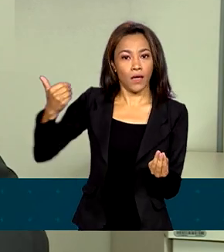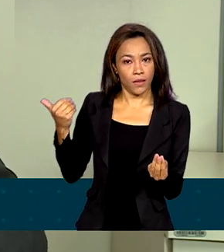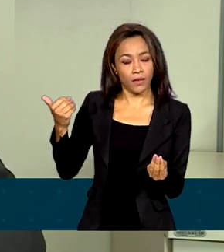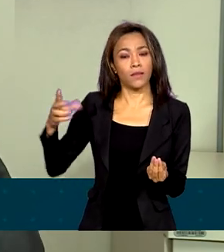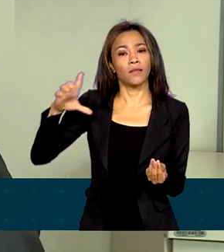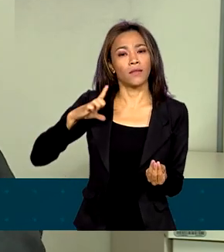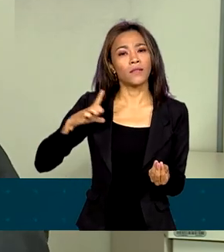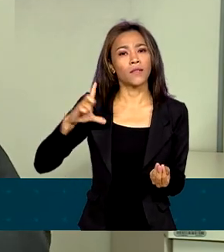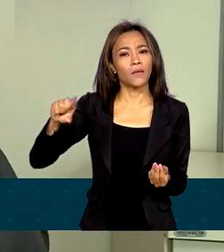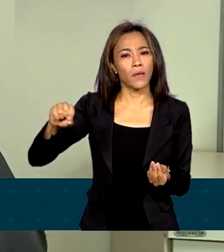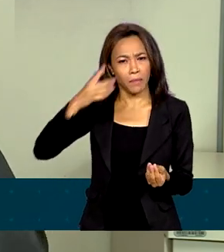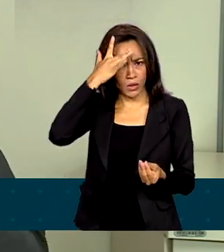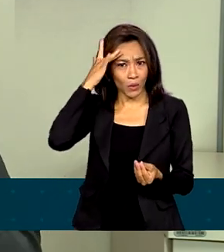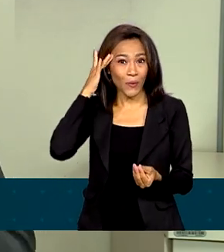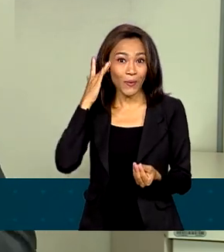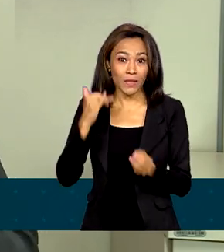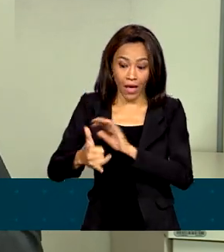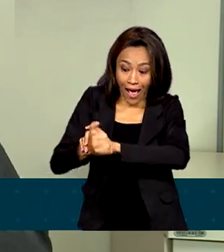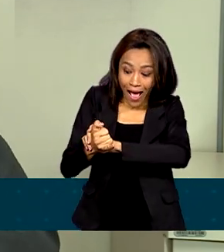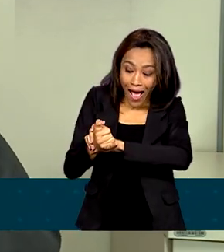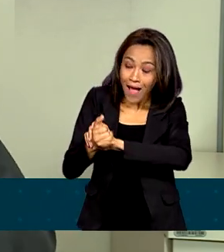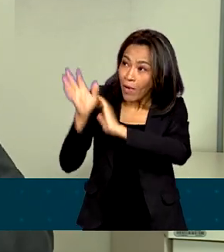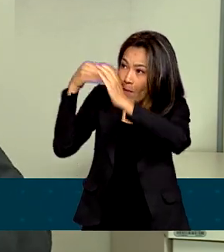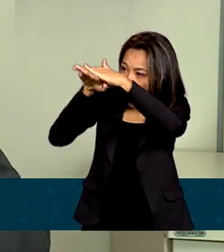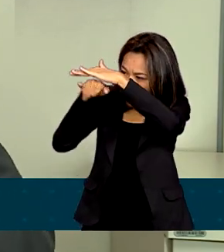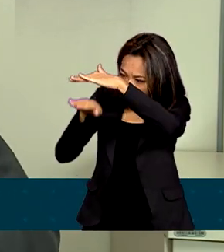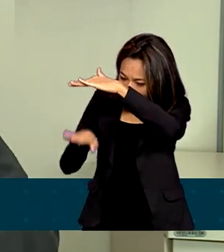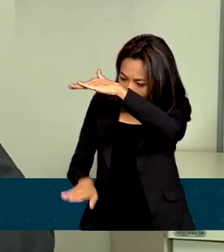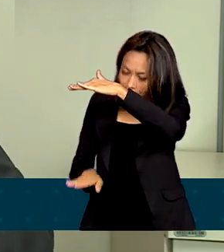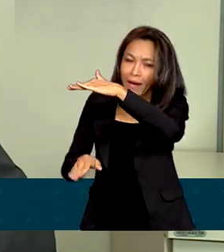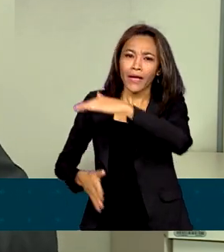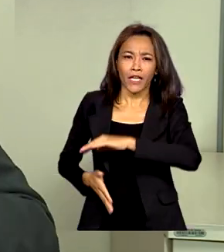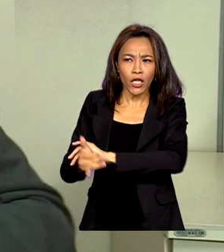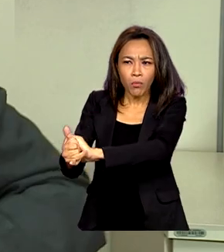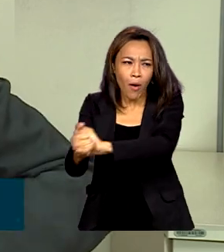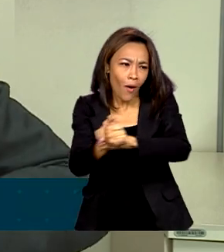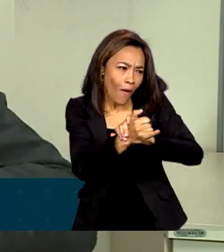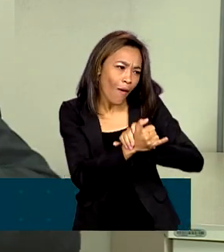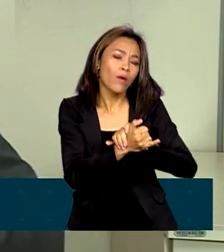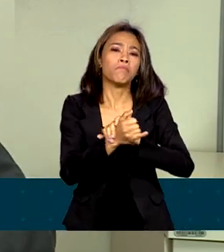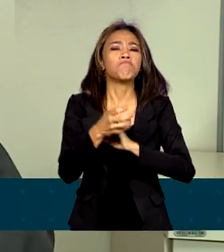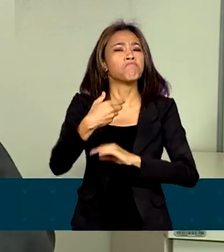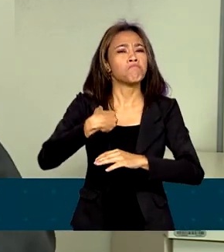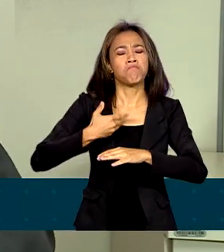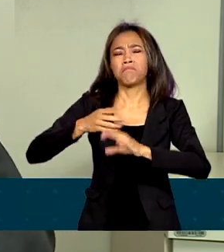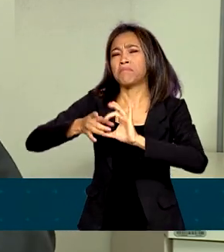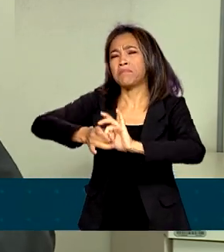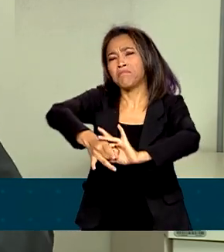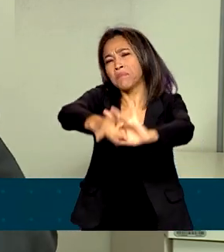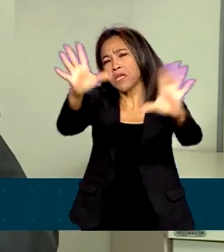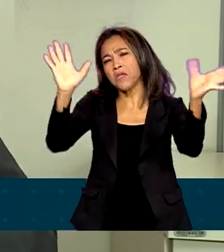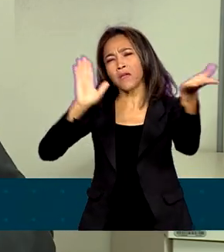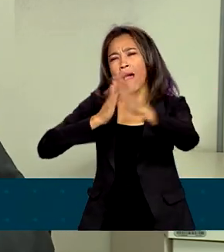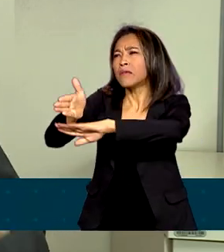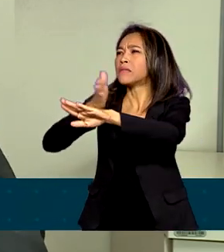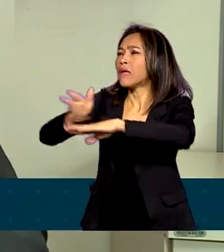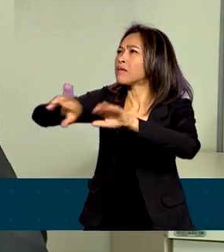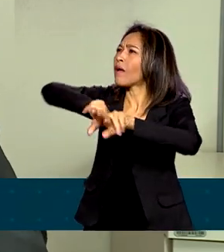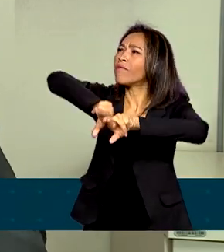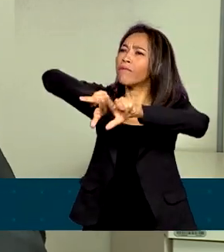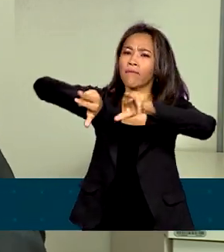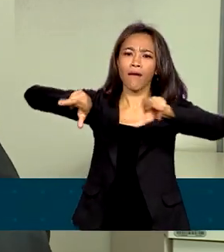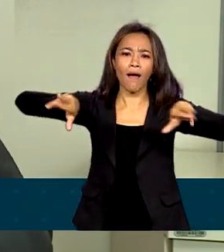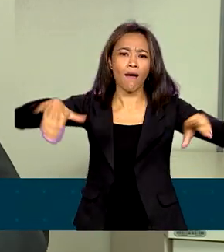situação em que colecionadores, caçadores e atiradores poderiam ter acesso a dezenas de armas de uso